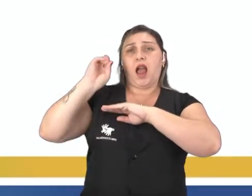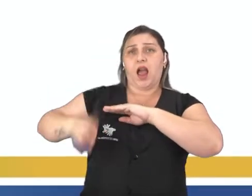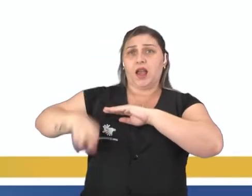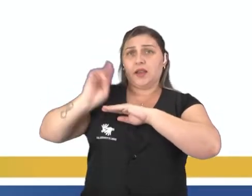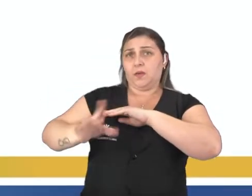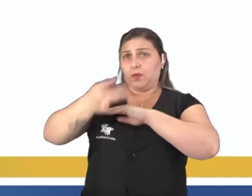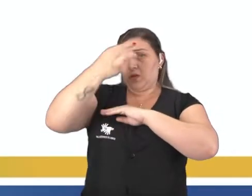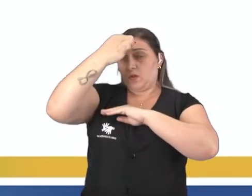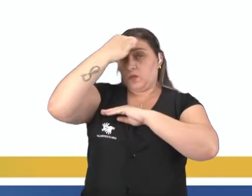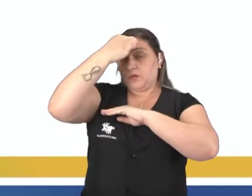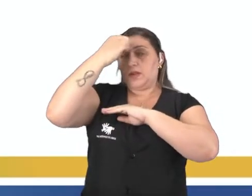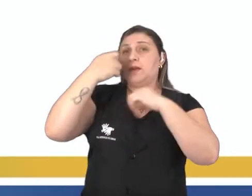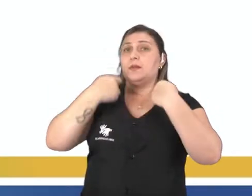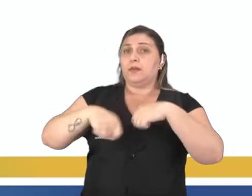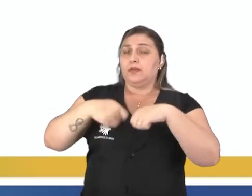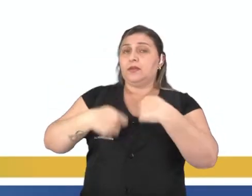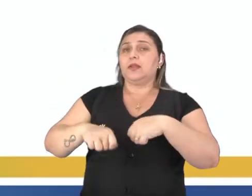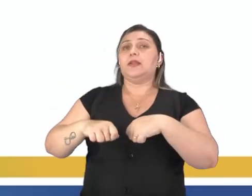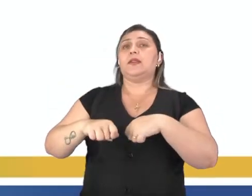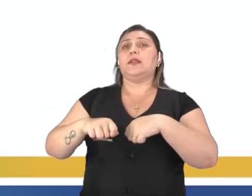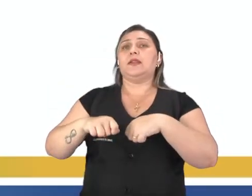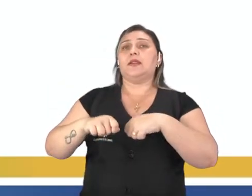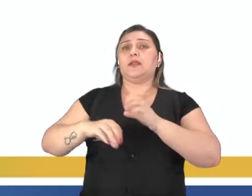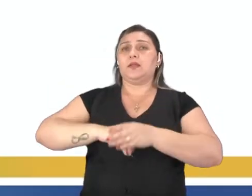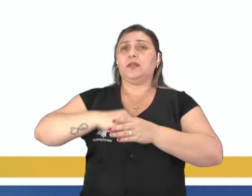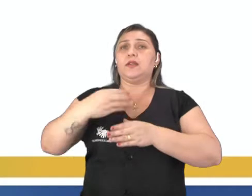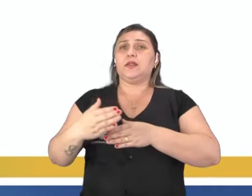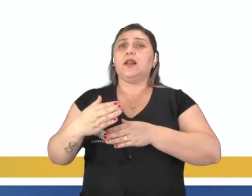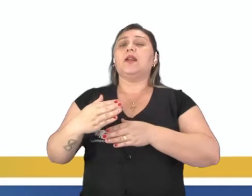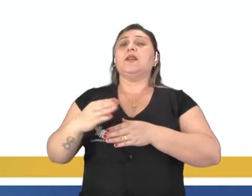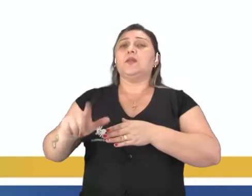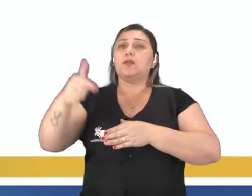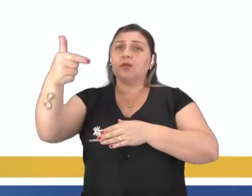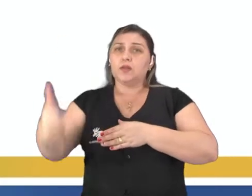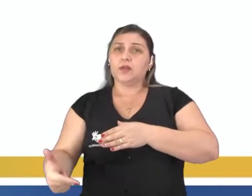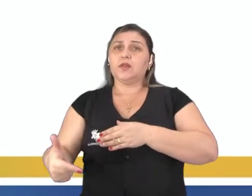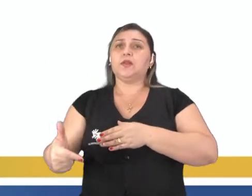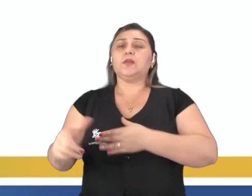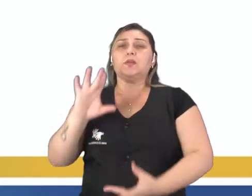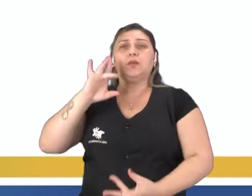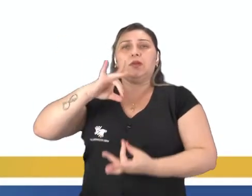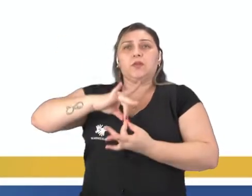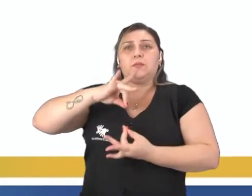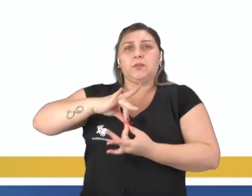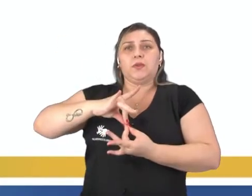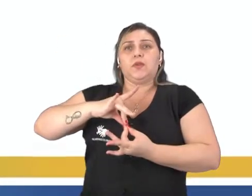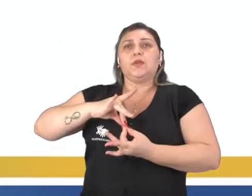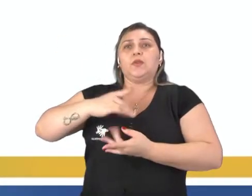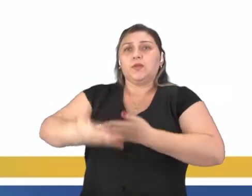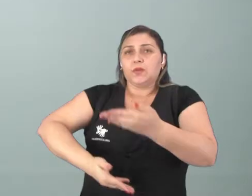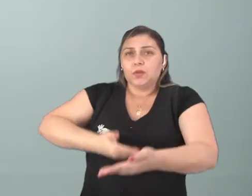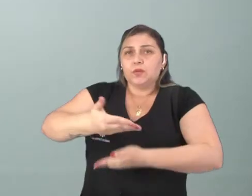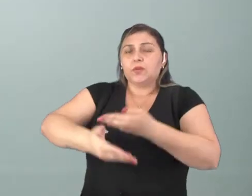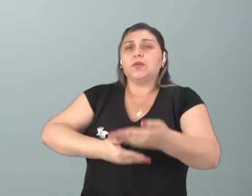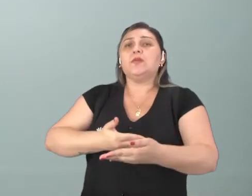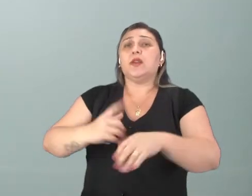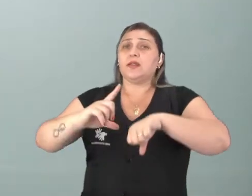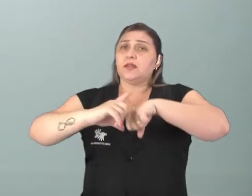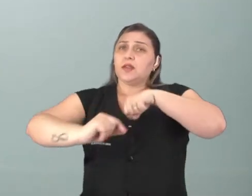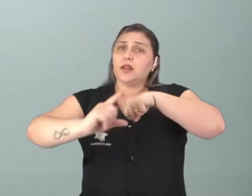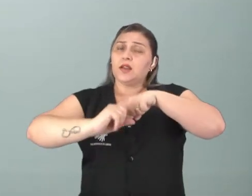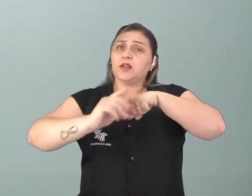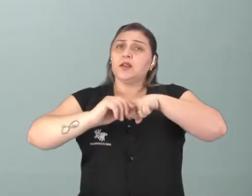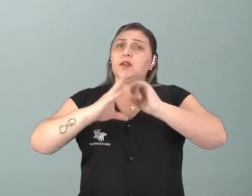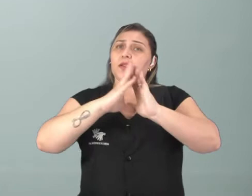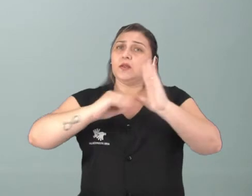consciência e devem agir em relação uns aos outros com o espírito de fraternidade. Esses artigos, eles